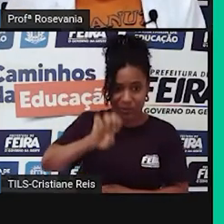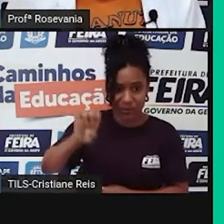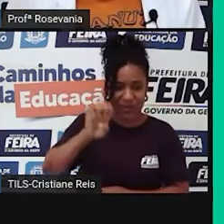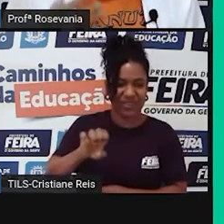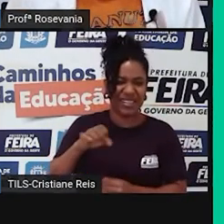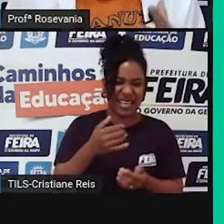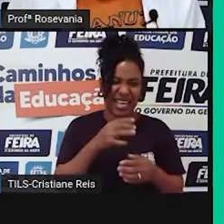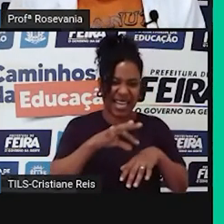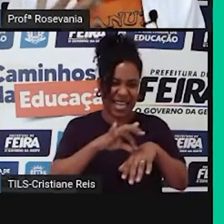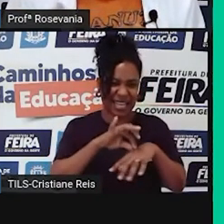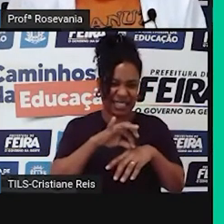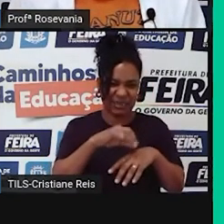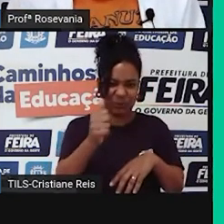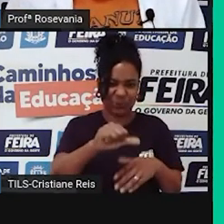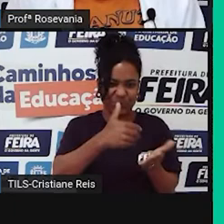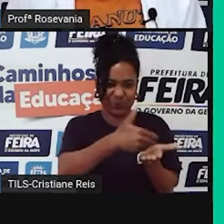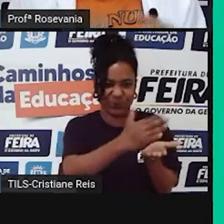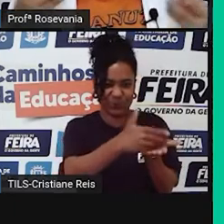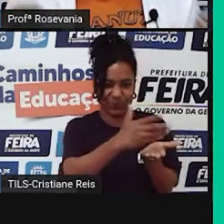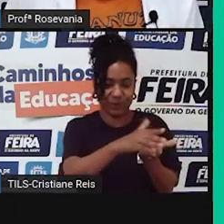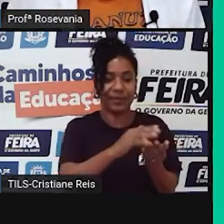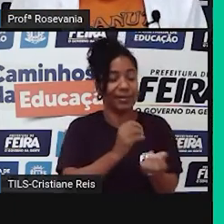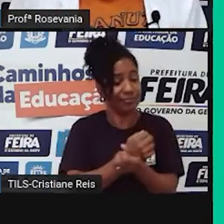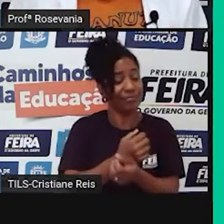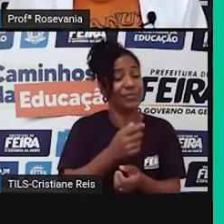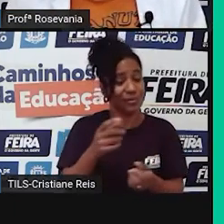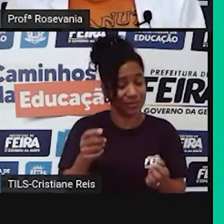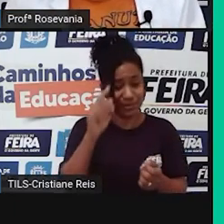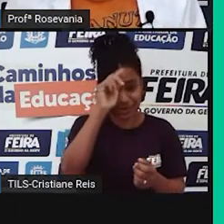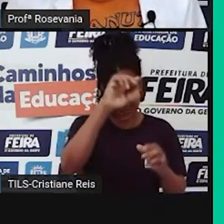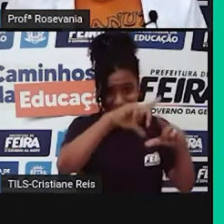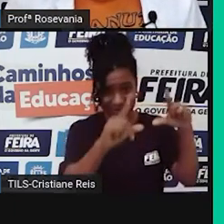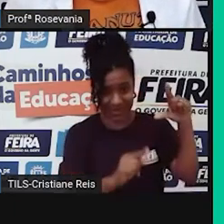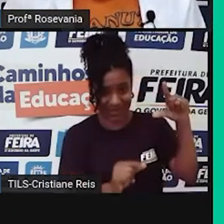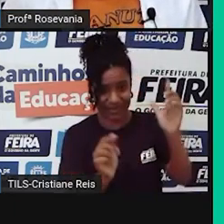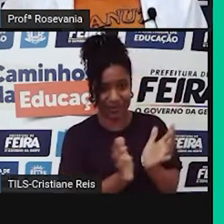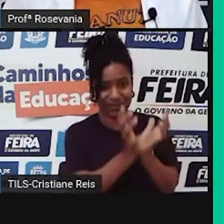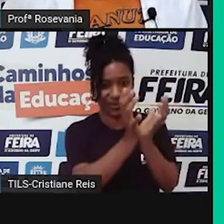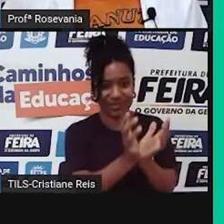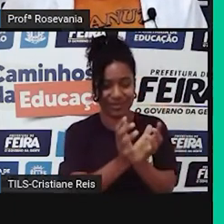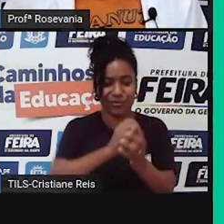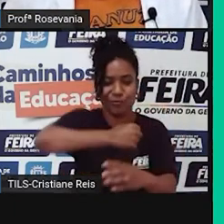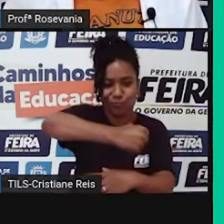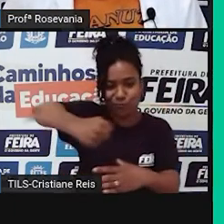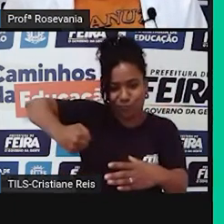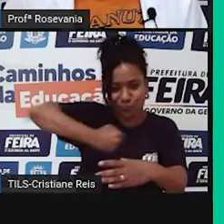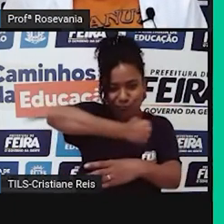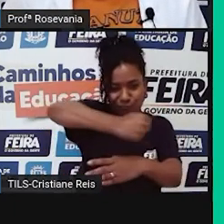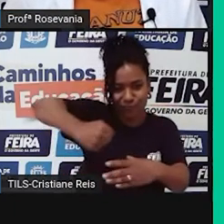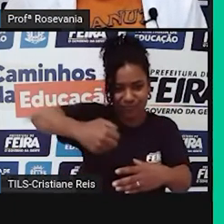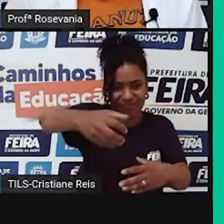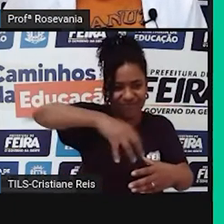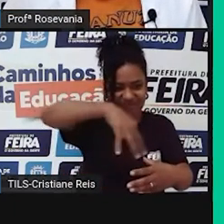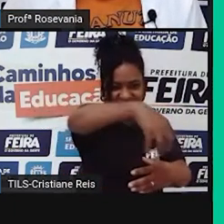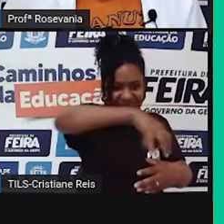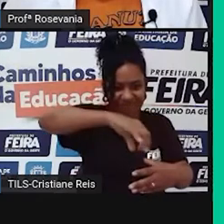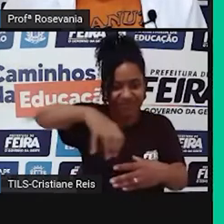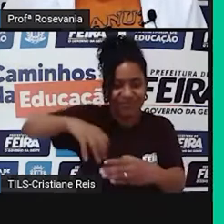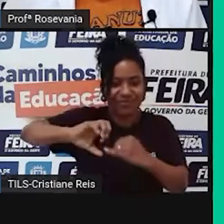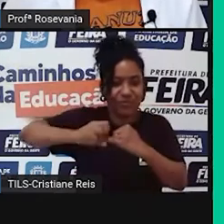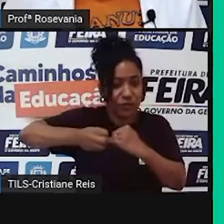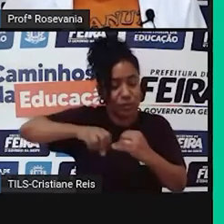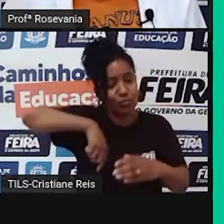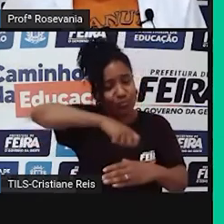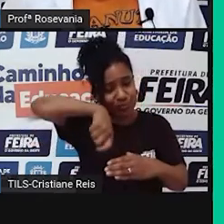mistura, né, de carnes com feijão muito saborosa que a gente faz, né, até hoje. E aqui tem as guias, né, que cada